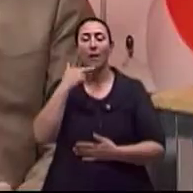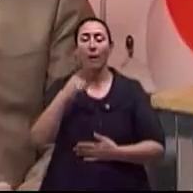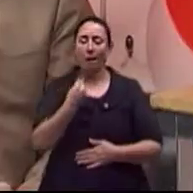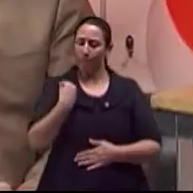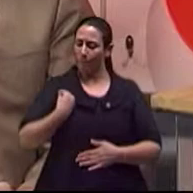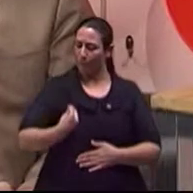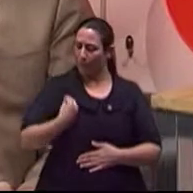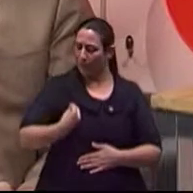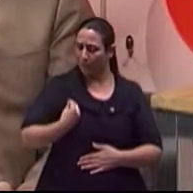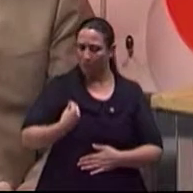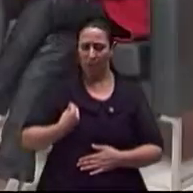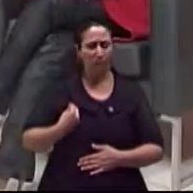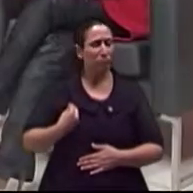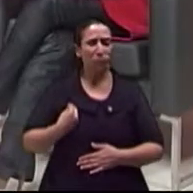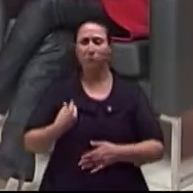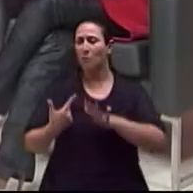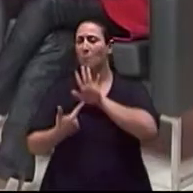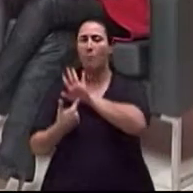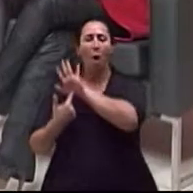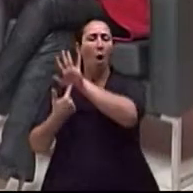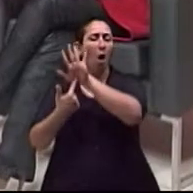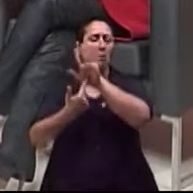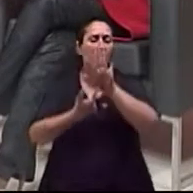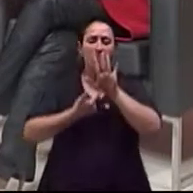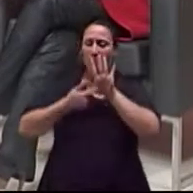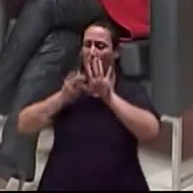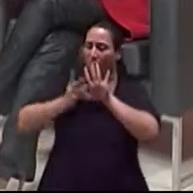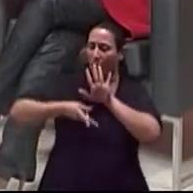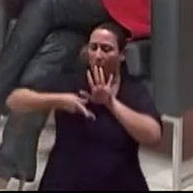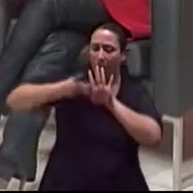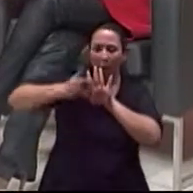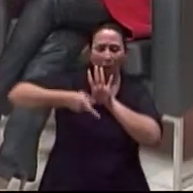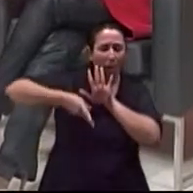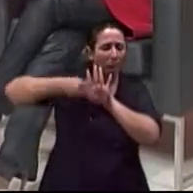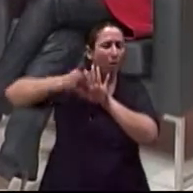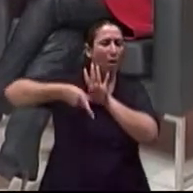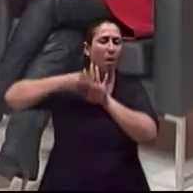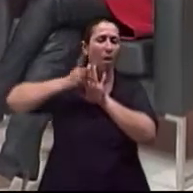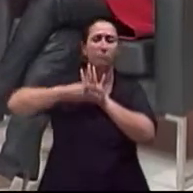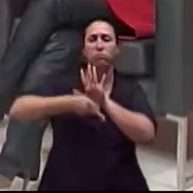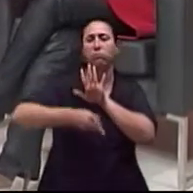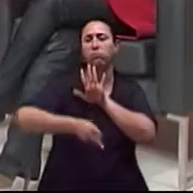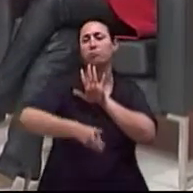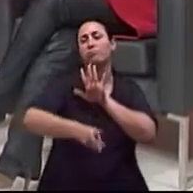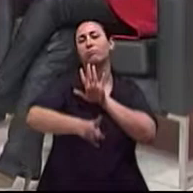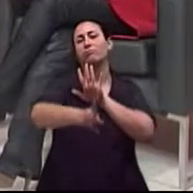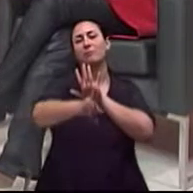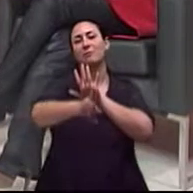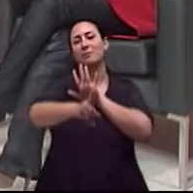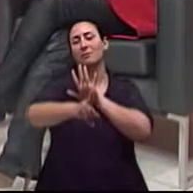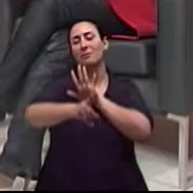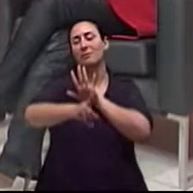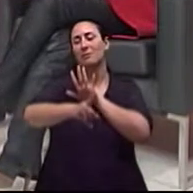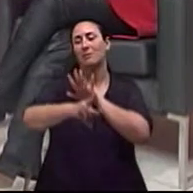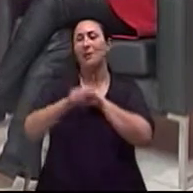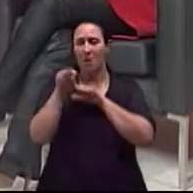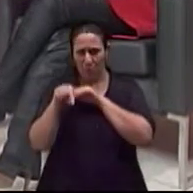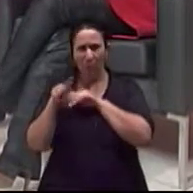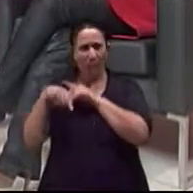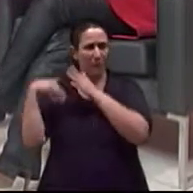manifestação finita do infinito Isso é a transcendência? De certo modo, é